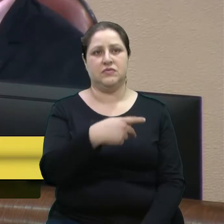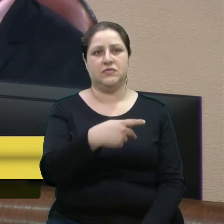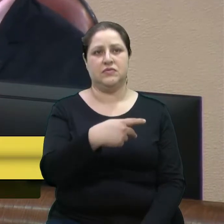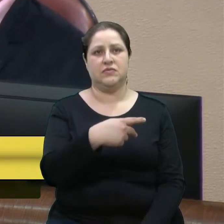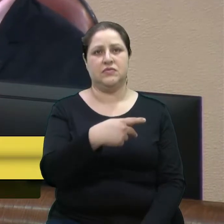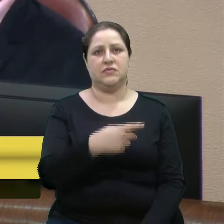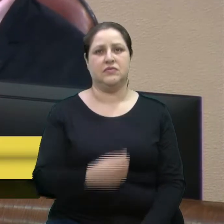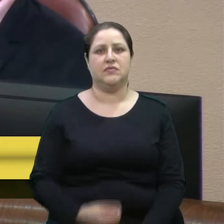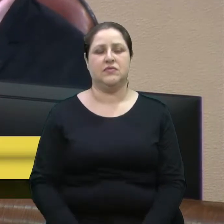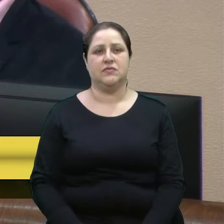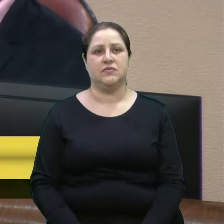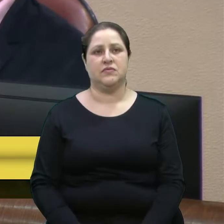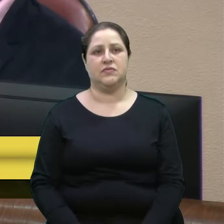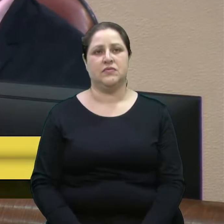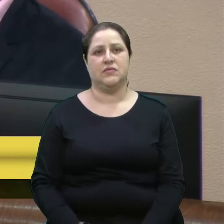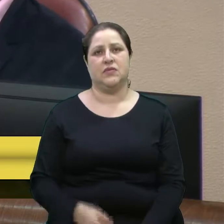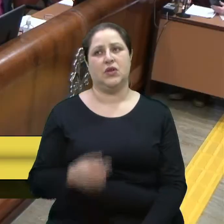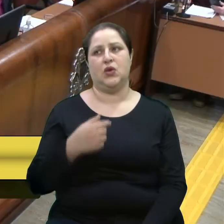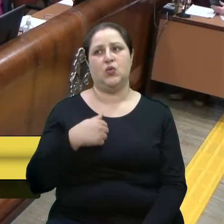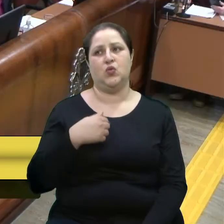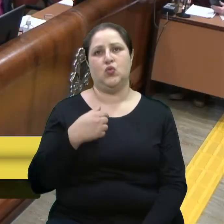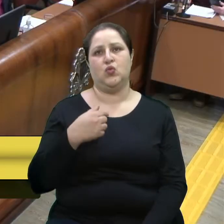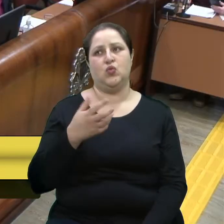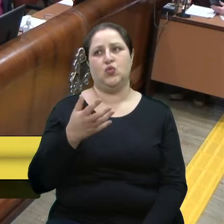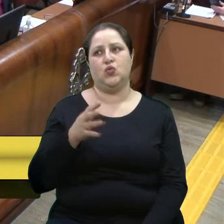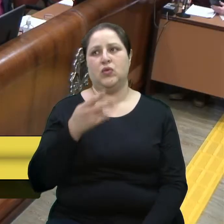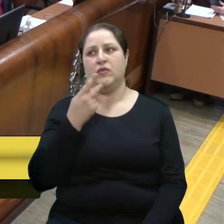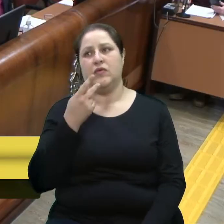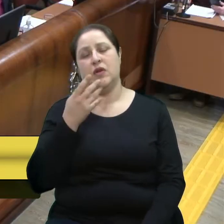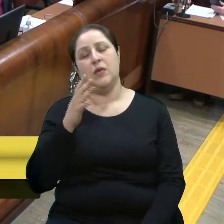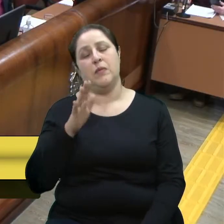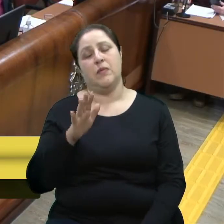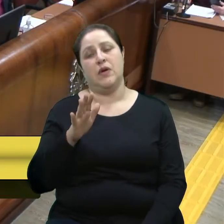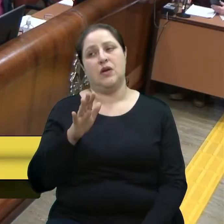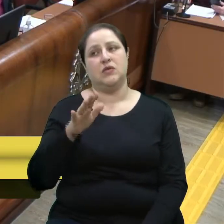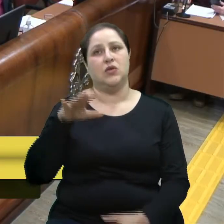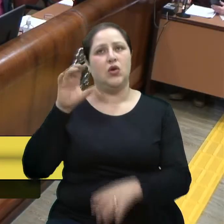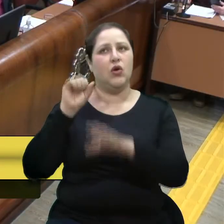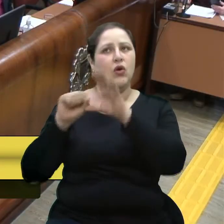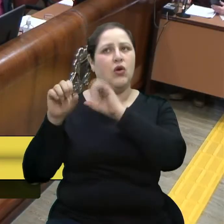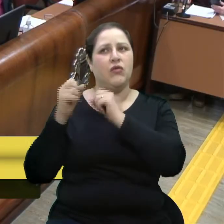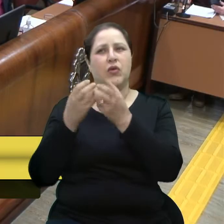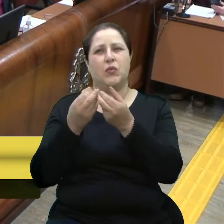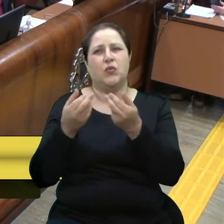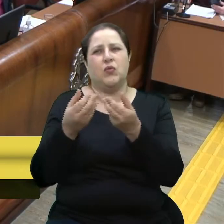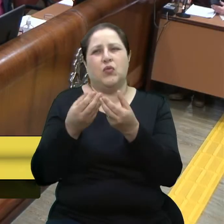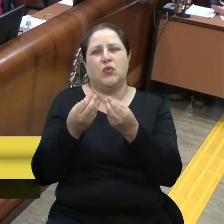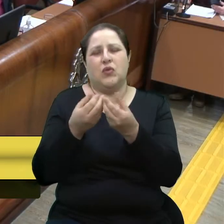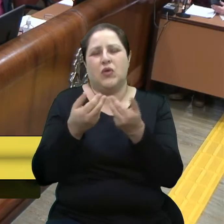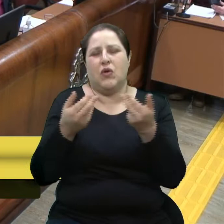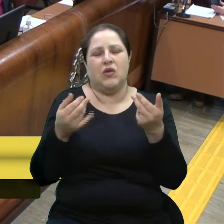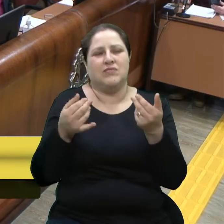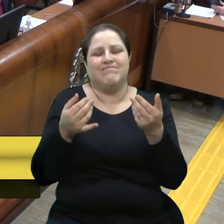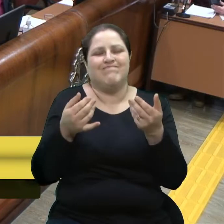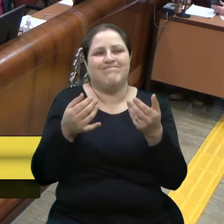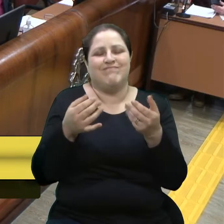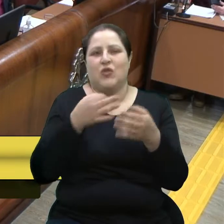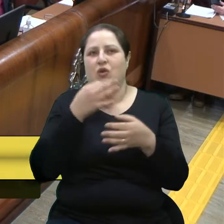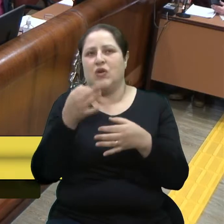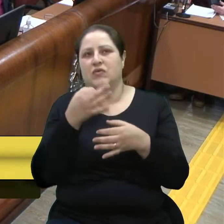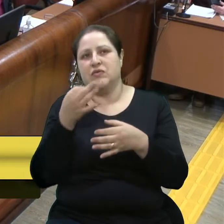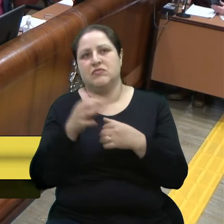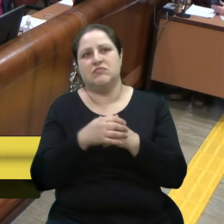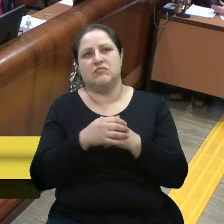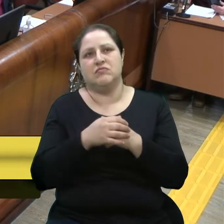Presidente, eu nem ia me manifestar, só que hoje a gente ouve tantos absurdos. Parabéns, vereadora